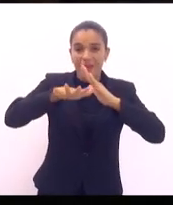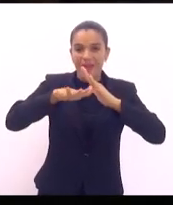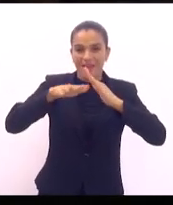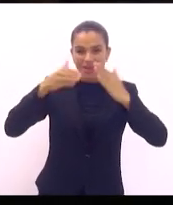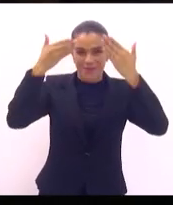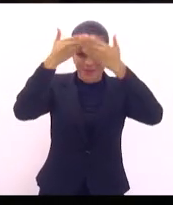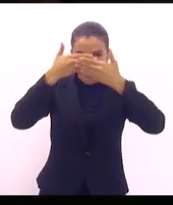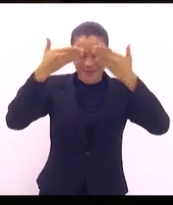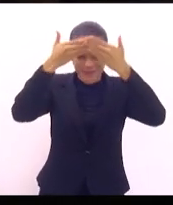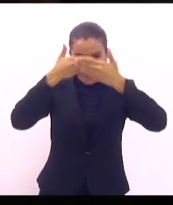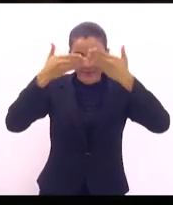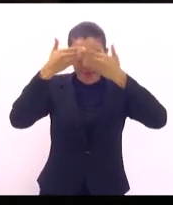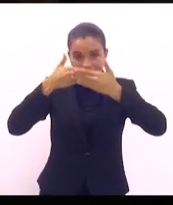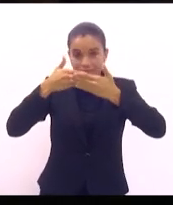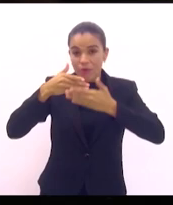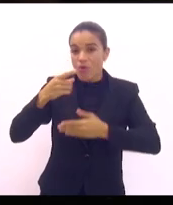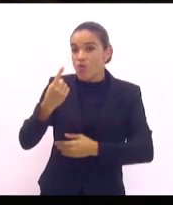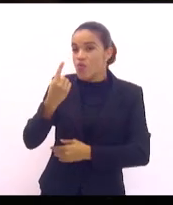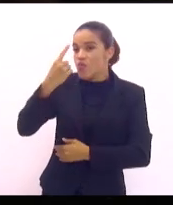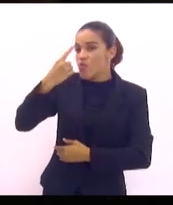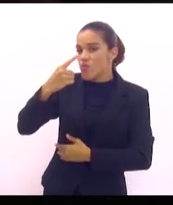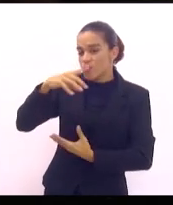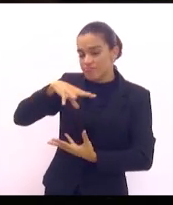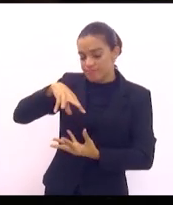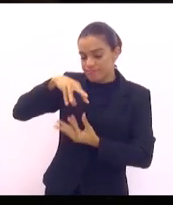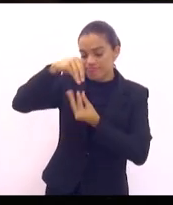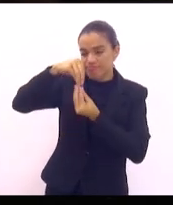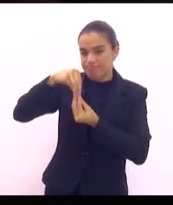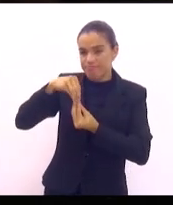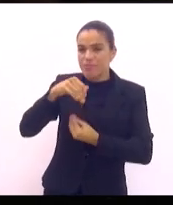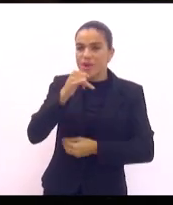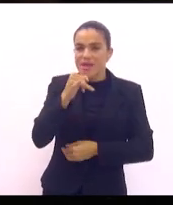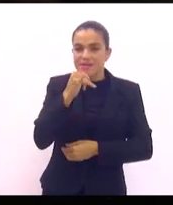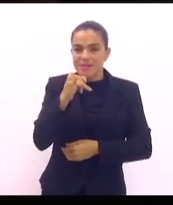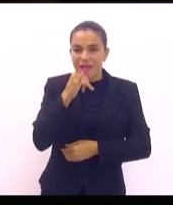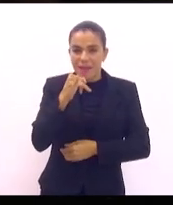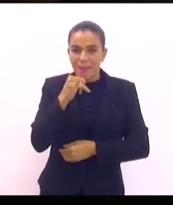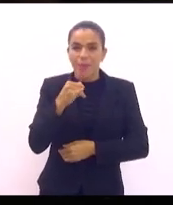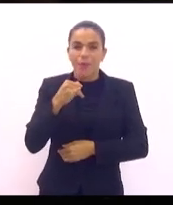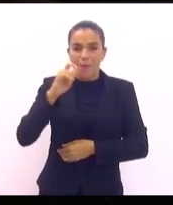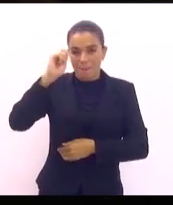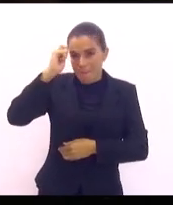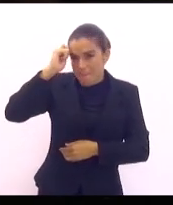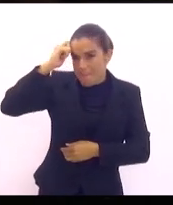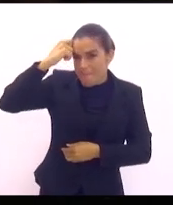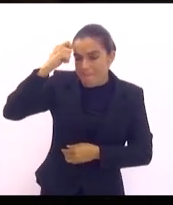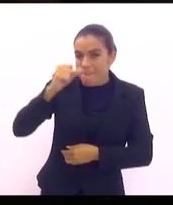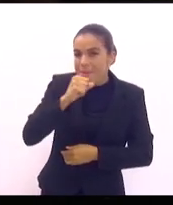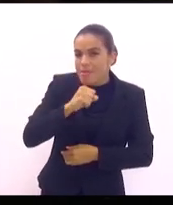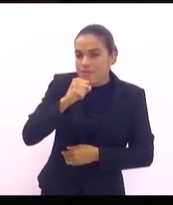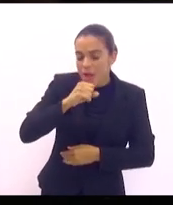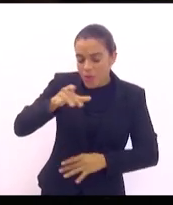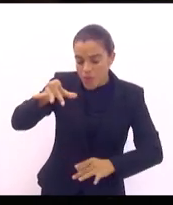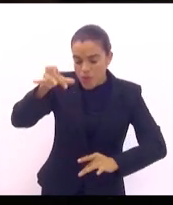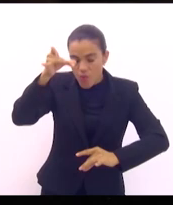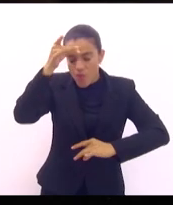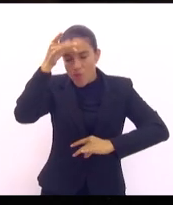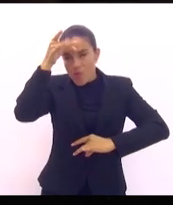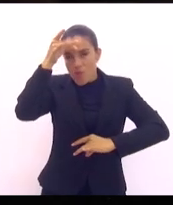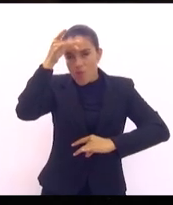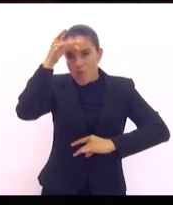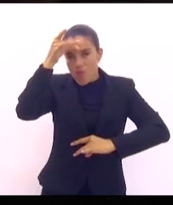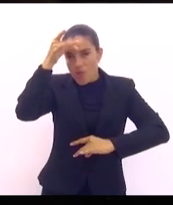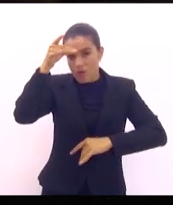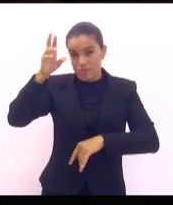um espírito, um preto velho, por exemplo, se incorpora, o